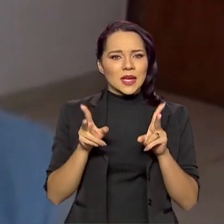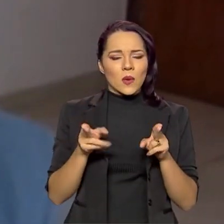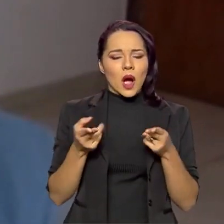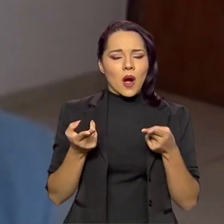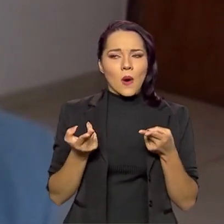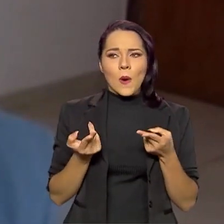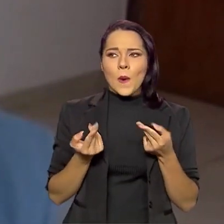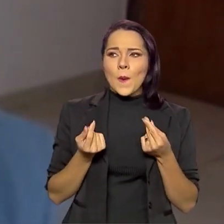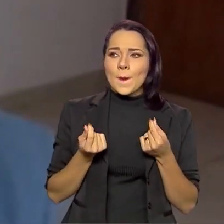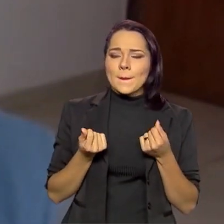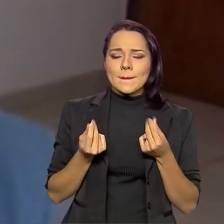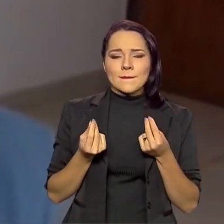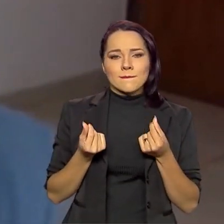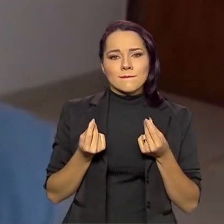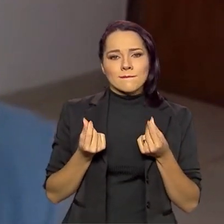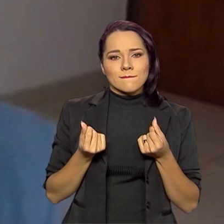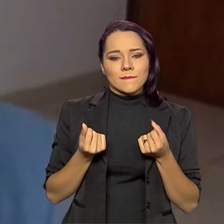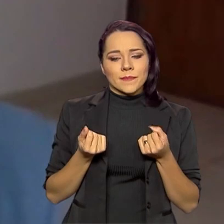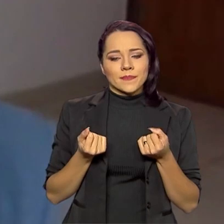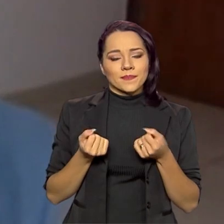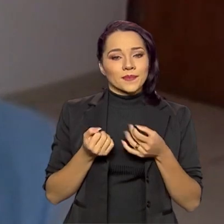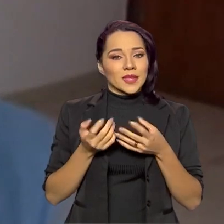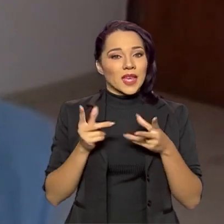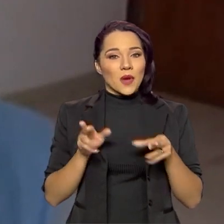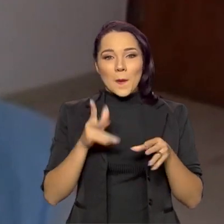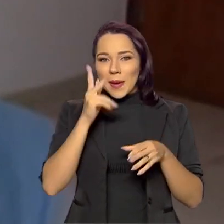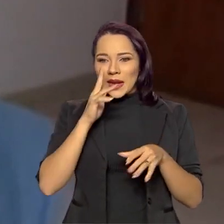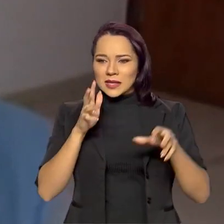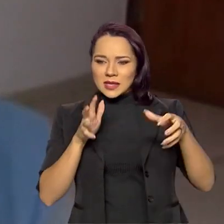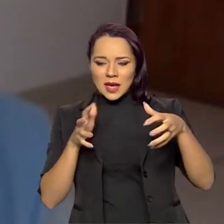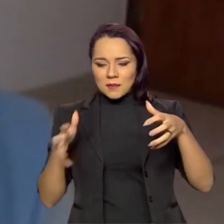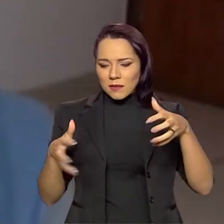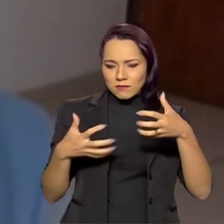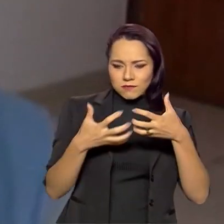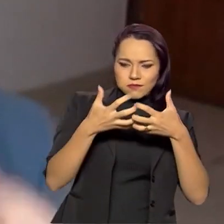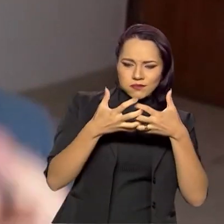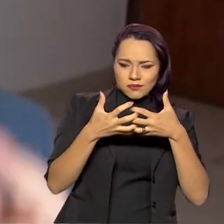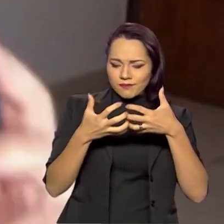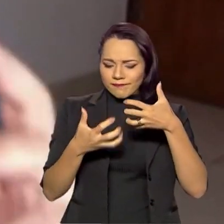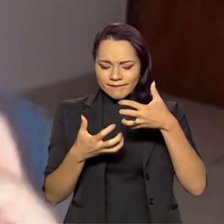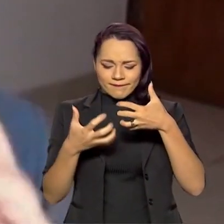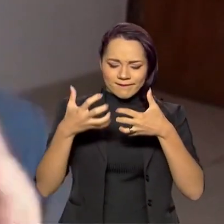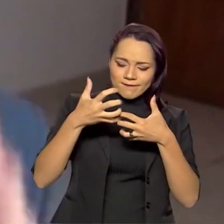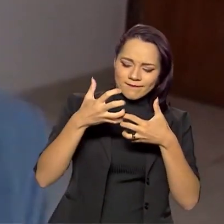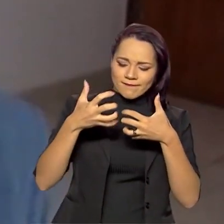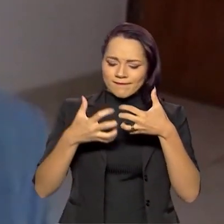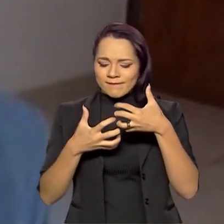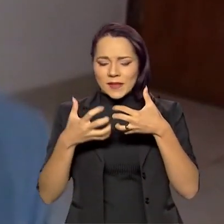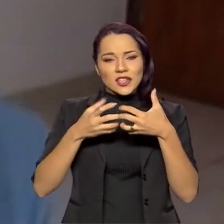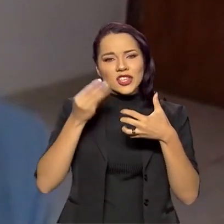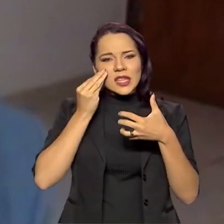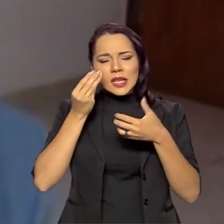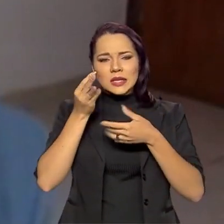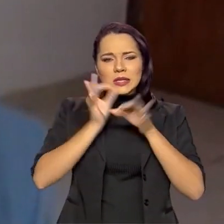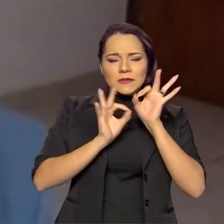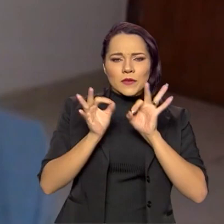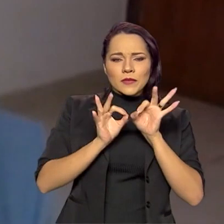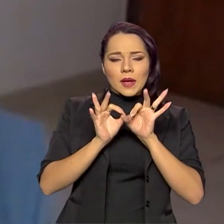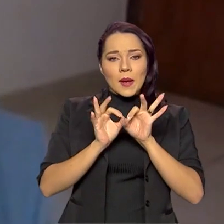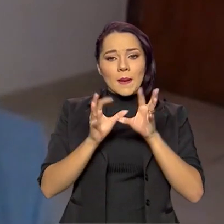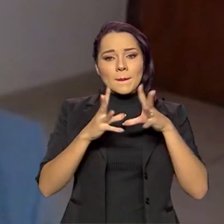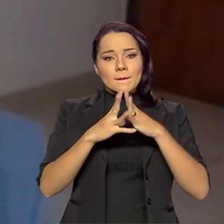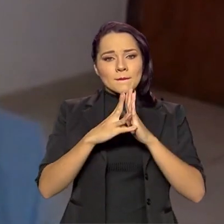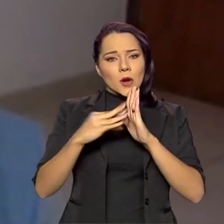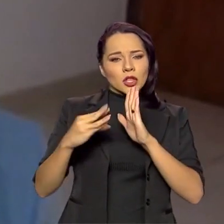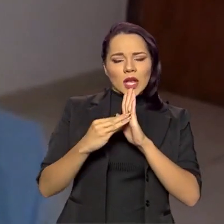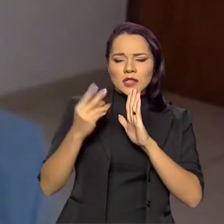quebra-cabeça e a gente está tentando desenvolver modelos integrados para